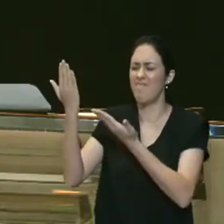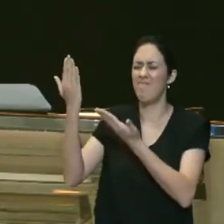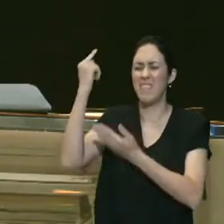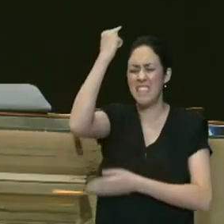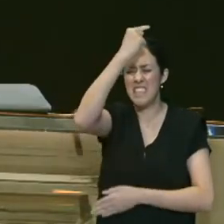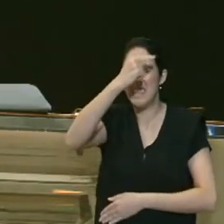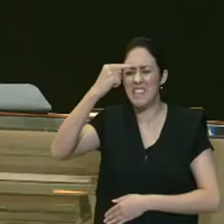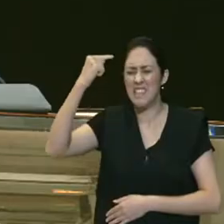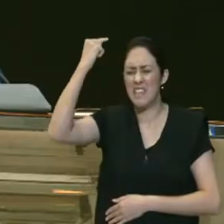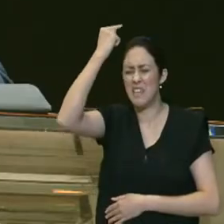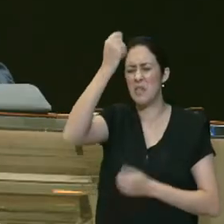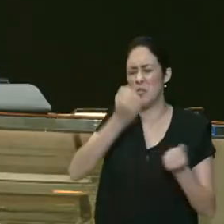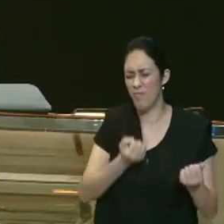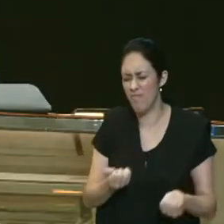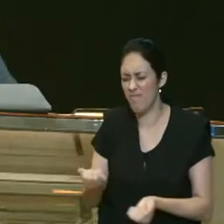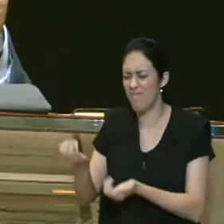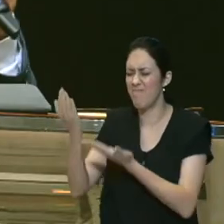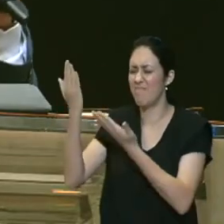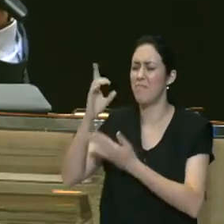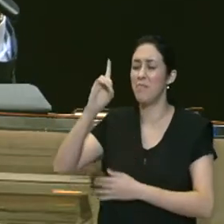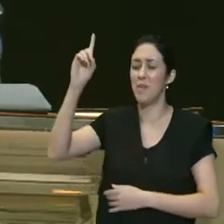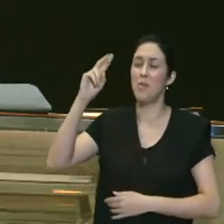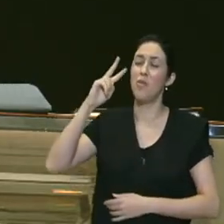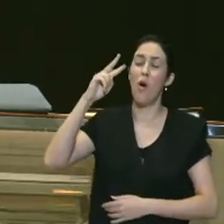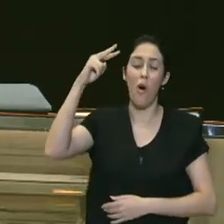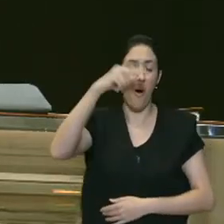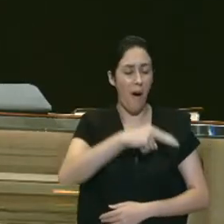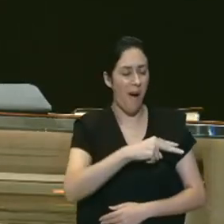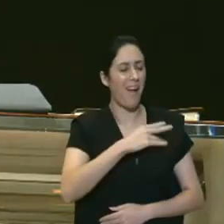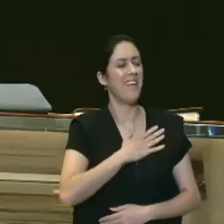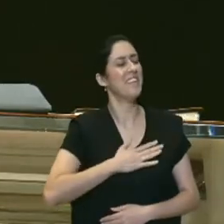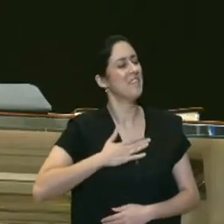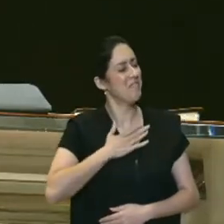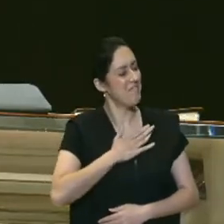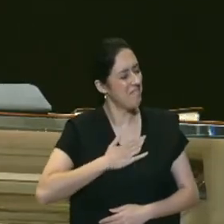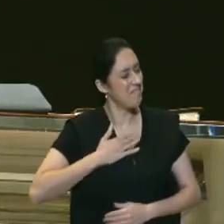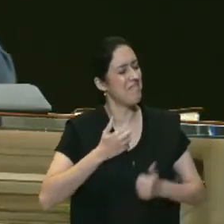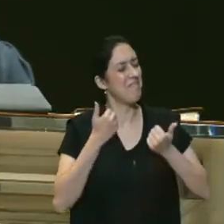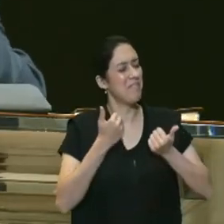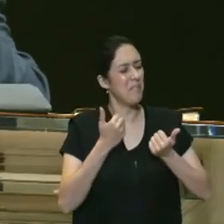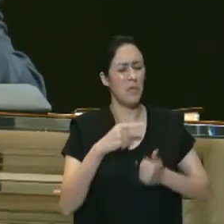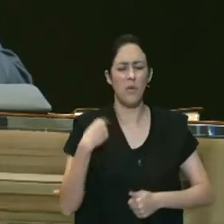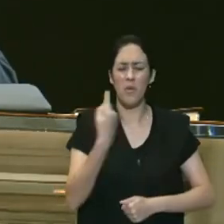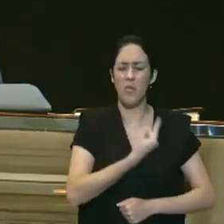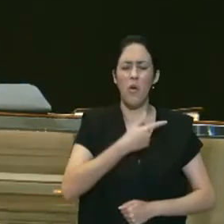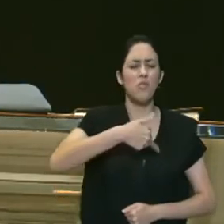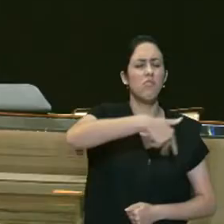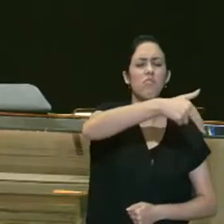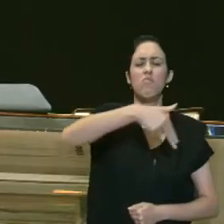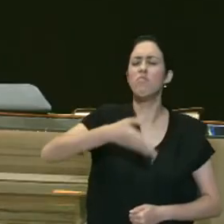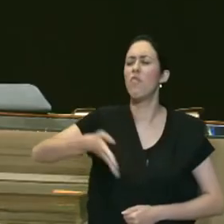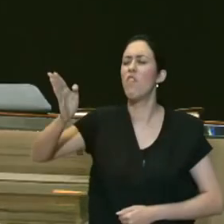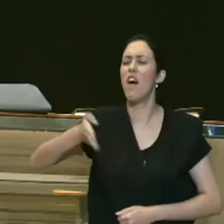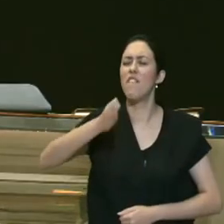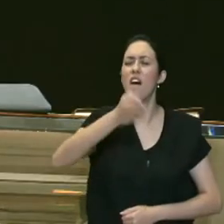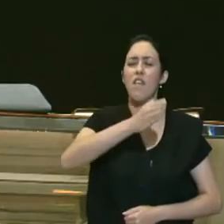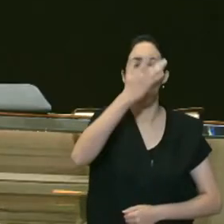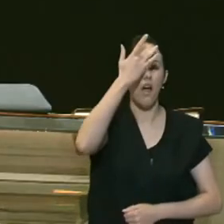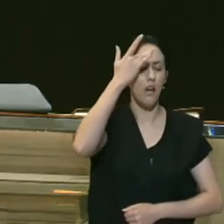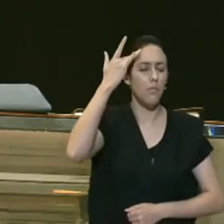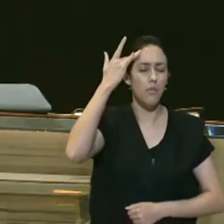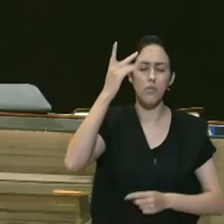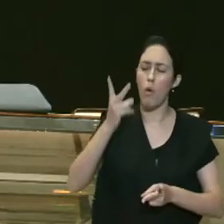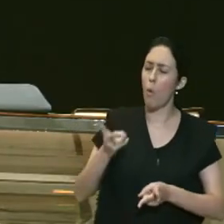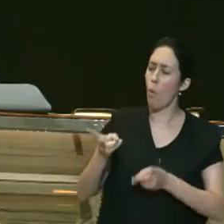Senhor que por onde nós passarmos nós possamos exalar o bom perfume de Cristo reconhecendo que o